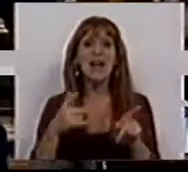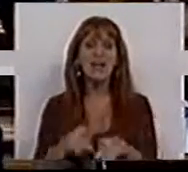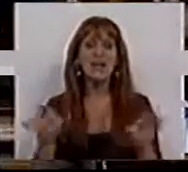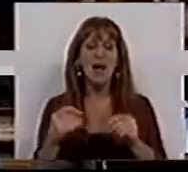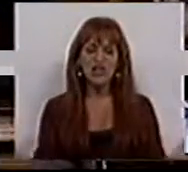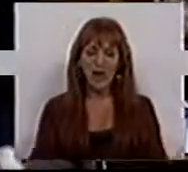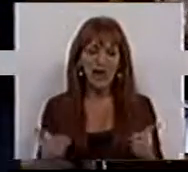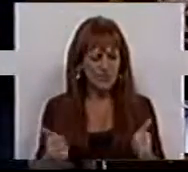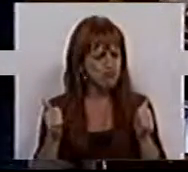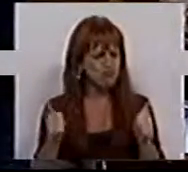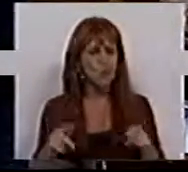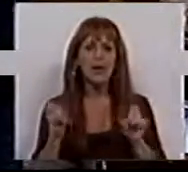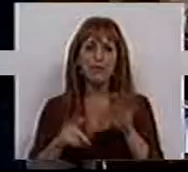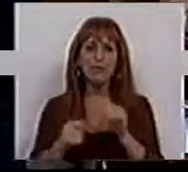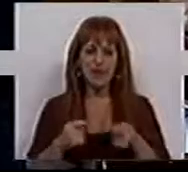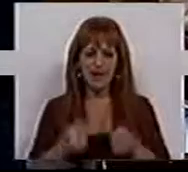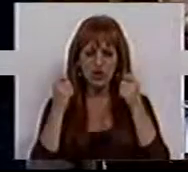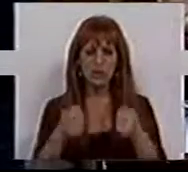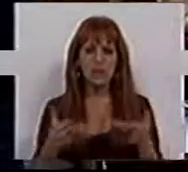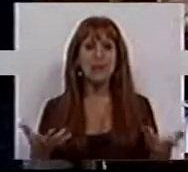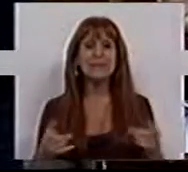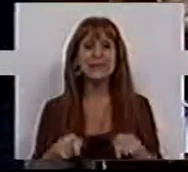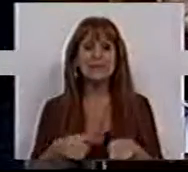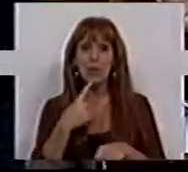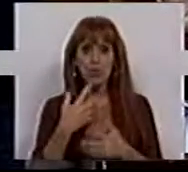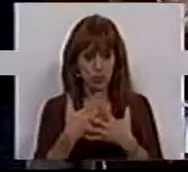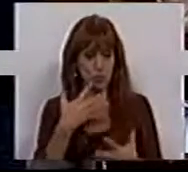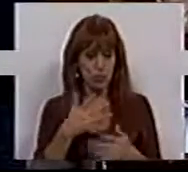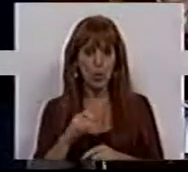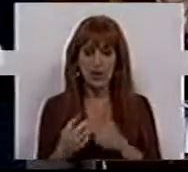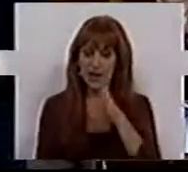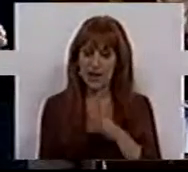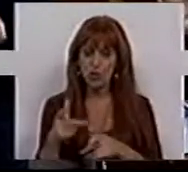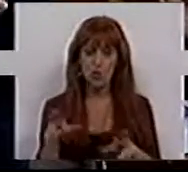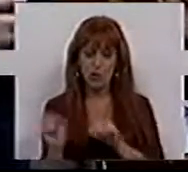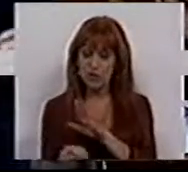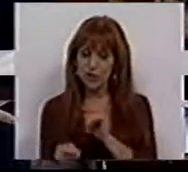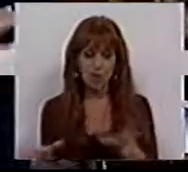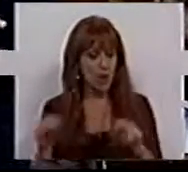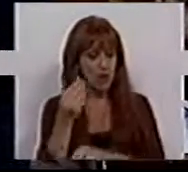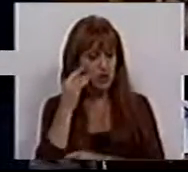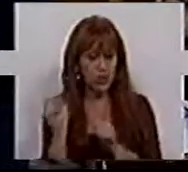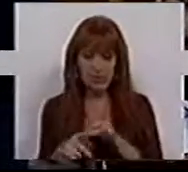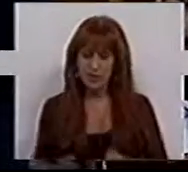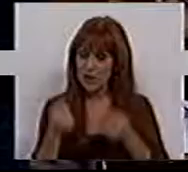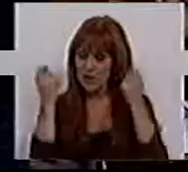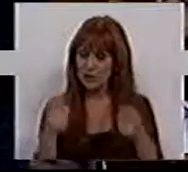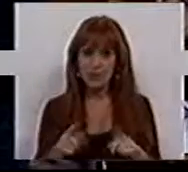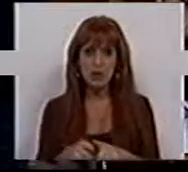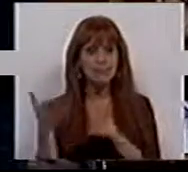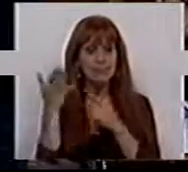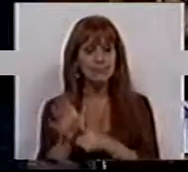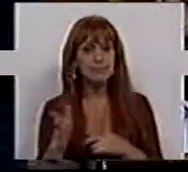mais atrativo para fundos de investimento. E isso é muito notório quando são criados novos fundos e novas formas de fundos de investimento,